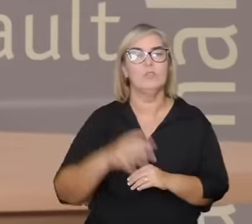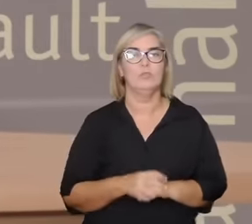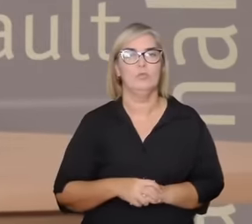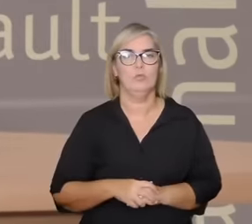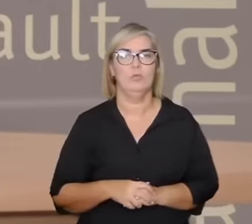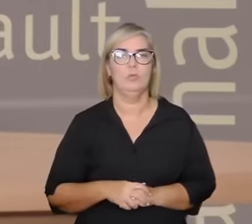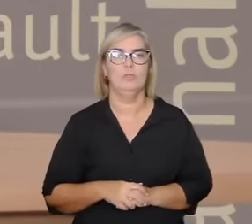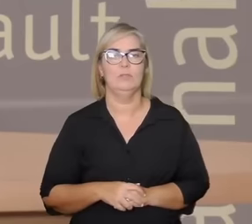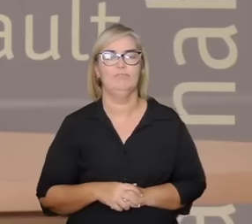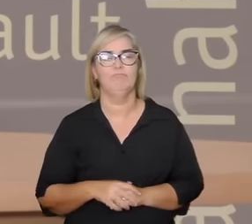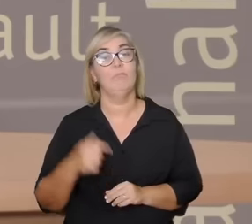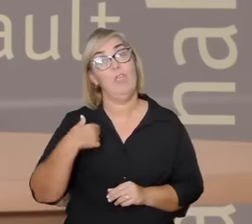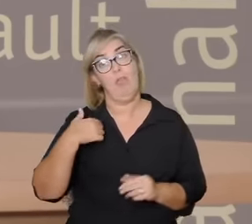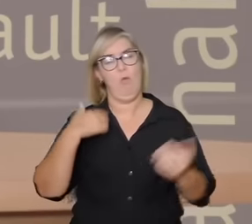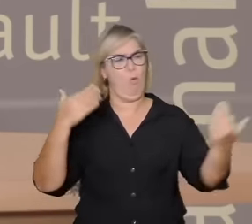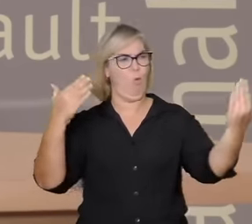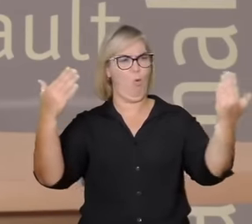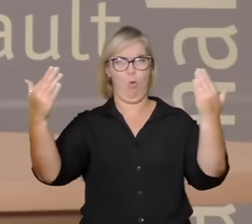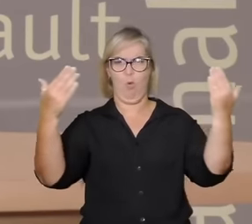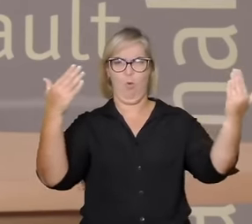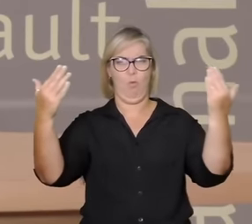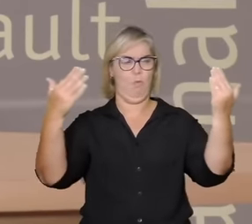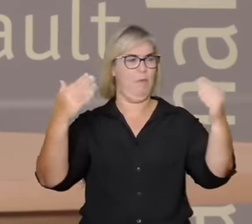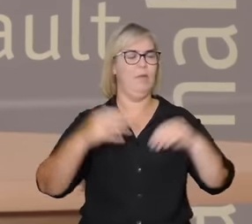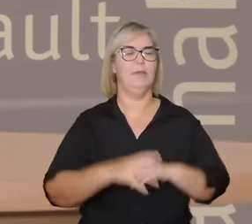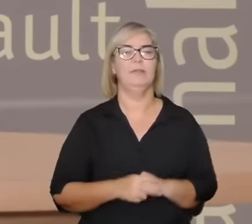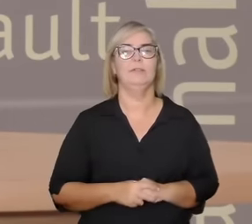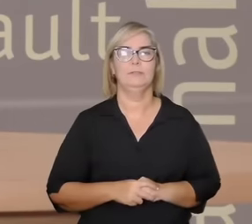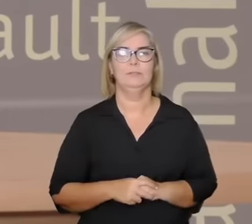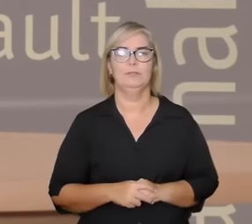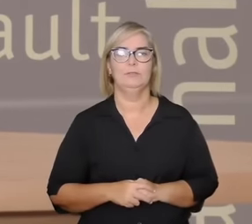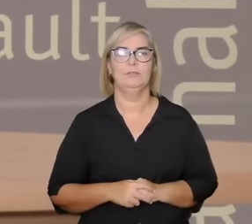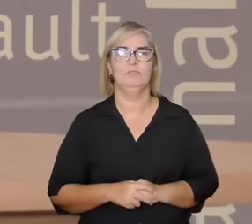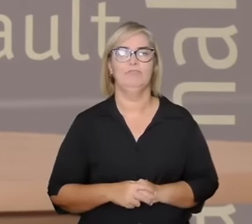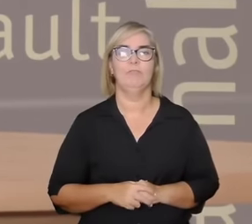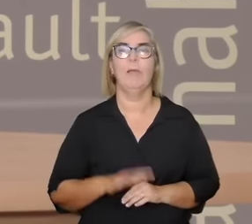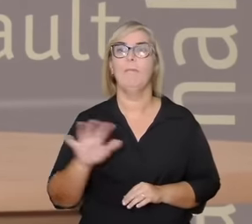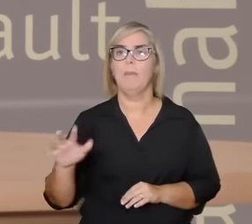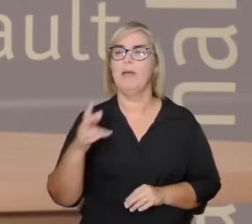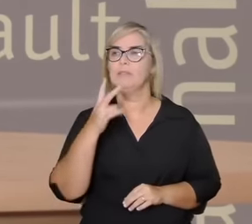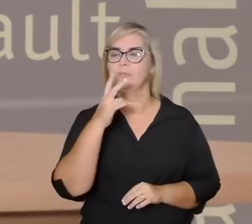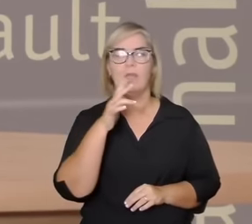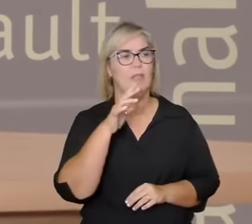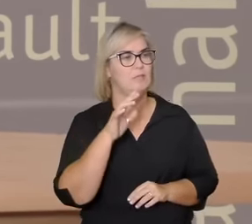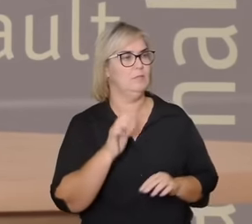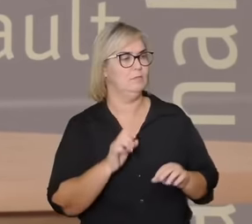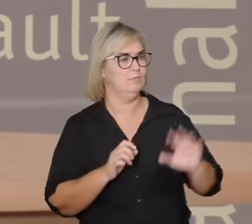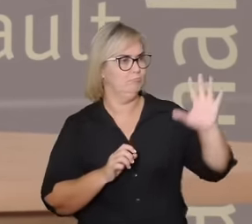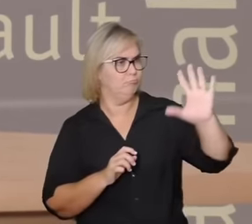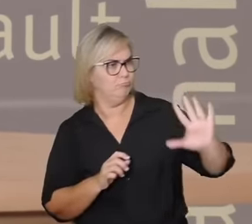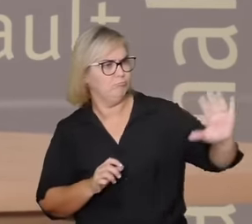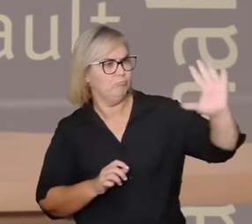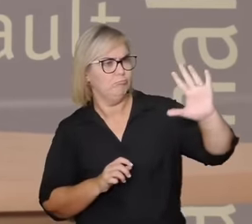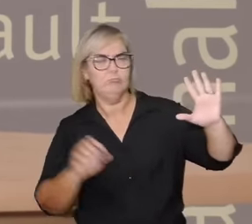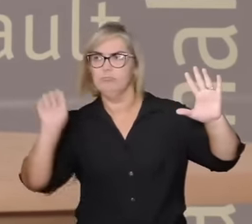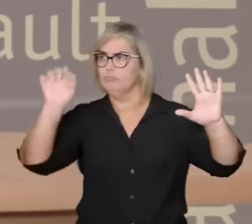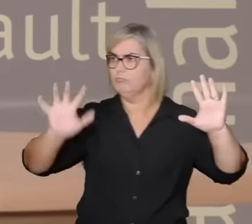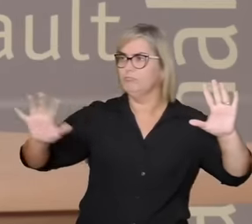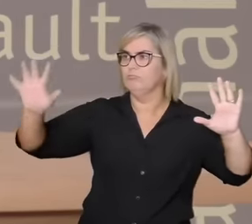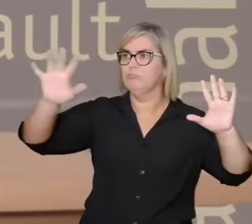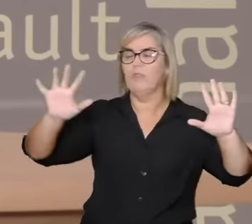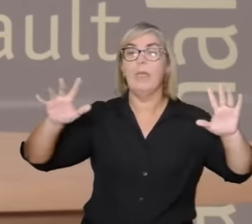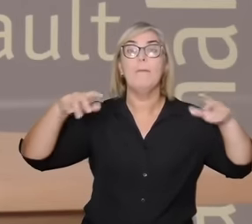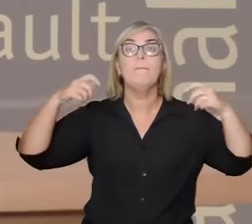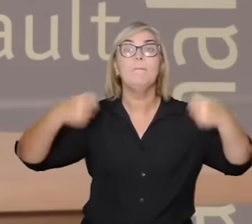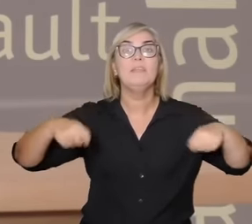leitura panorâmica de alguma forma é necessária uma redenção essa redenção não necessariamente vai